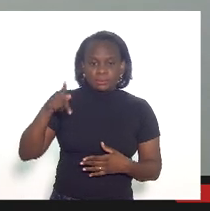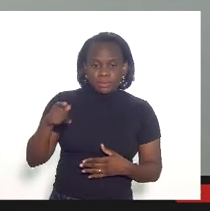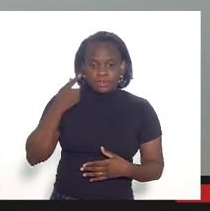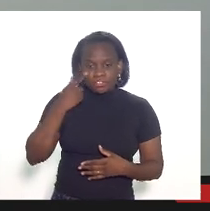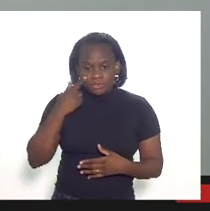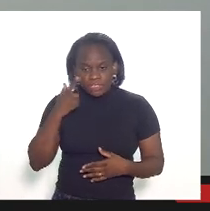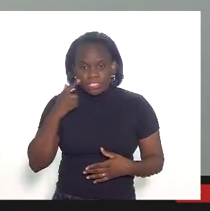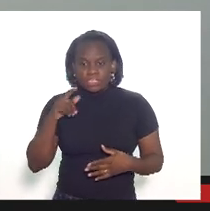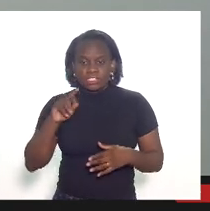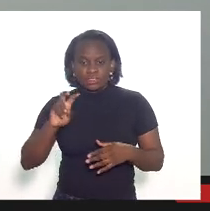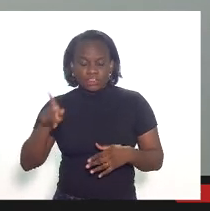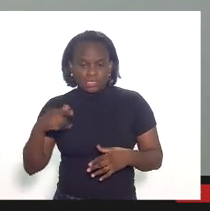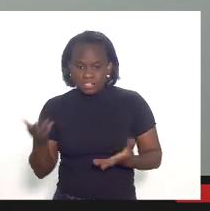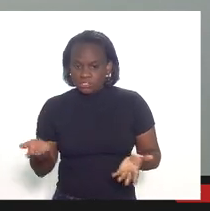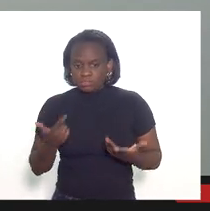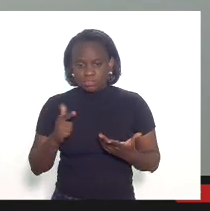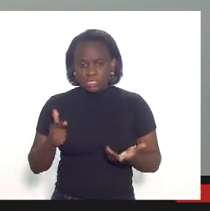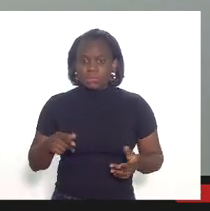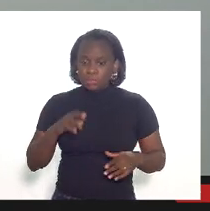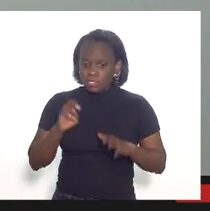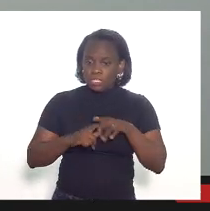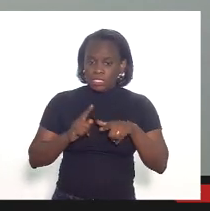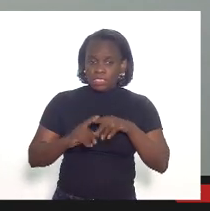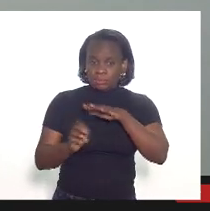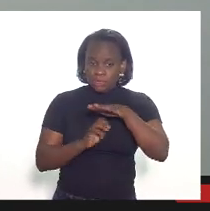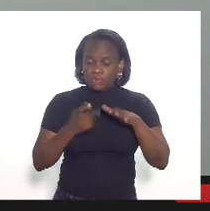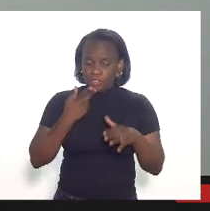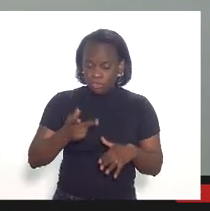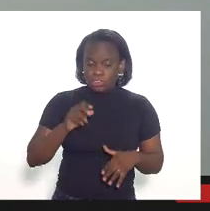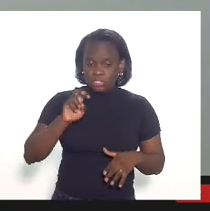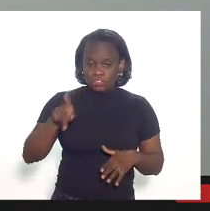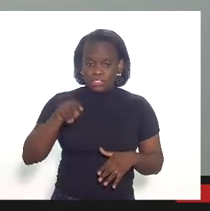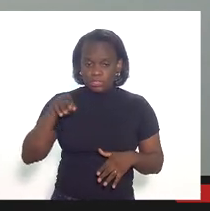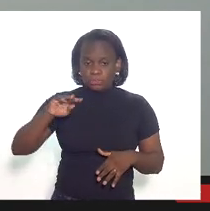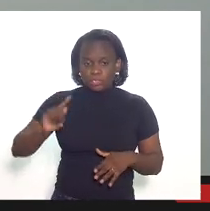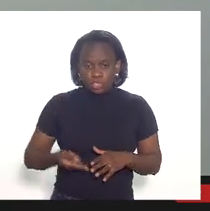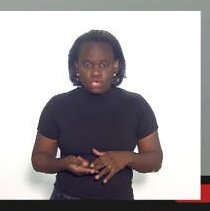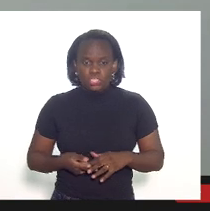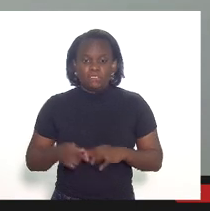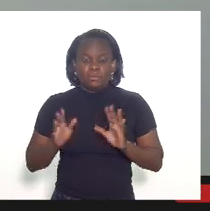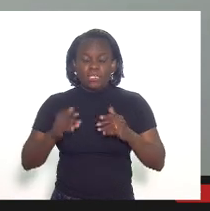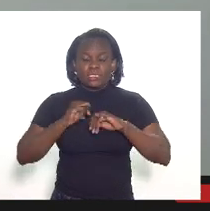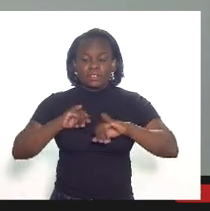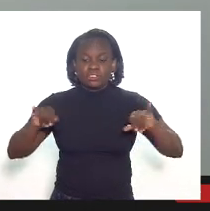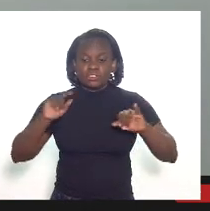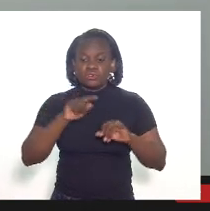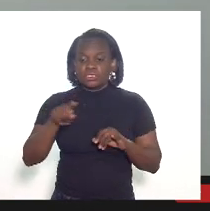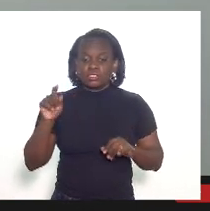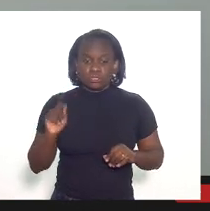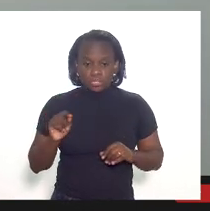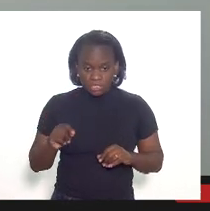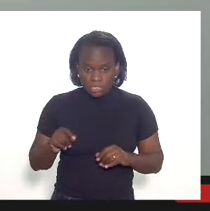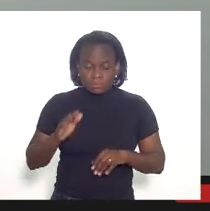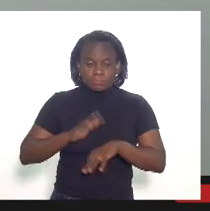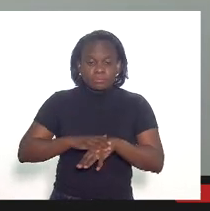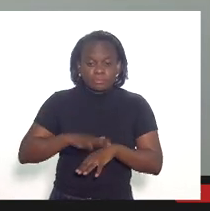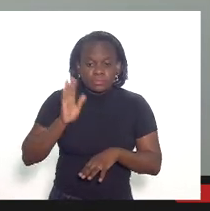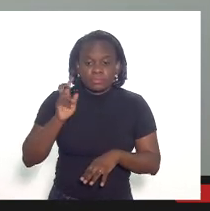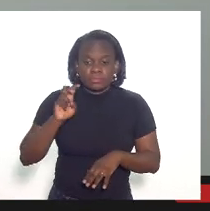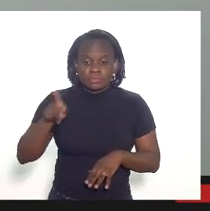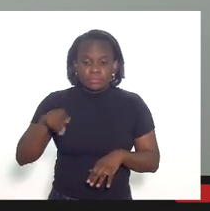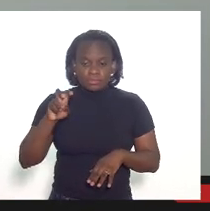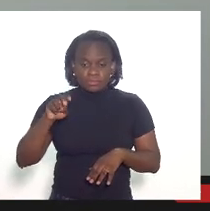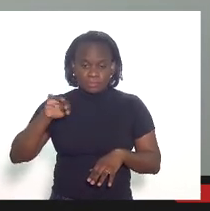valor incontestável porque as próprias empresas reconheceram 5,5 milhões porém eu informo aqui os senhores que muito mais do que esses 5